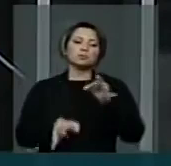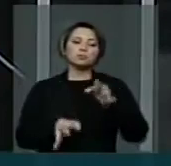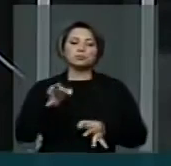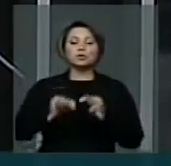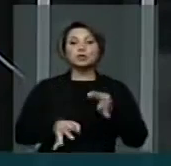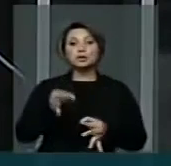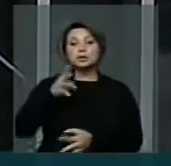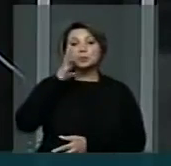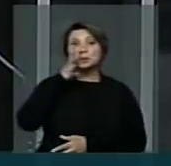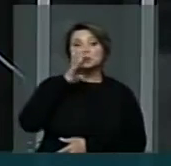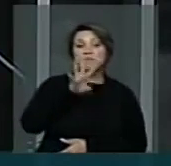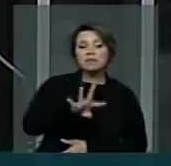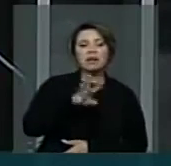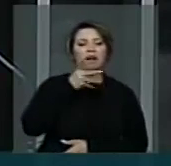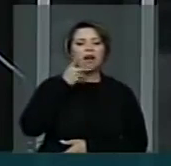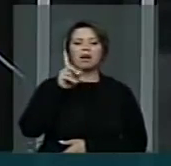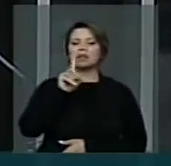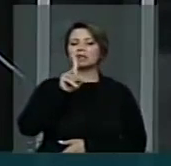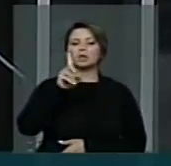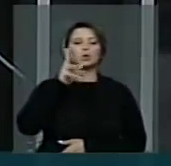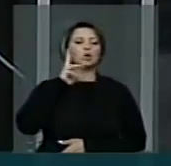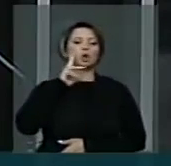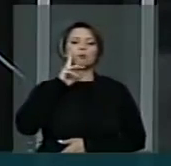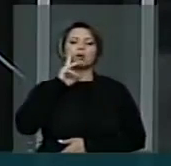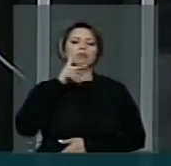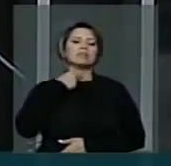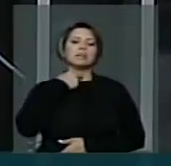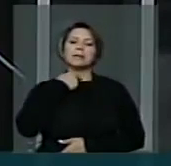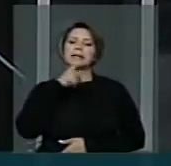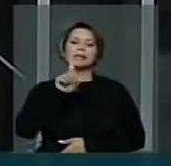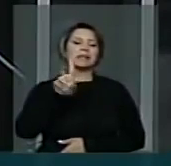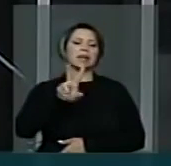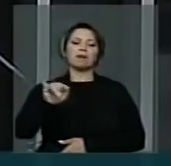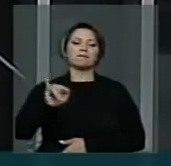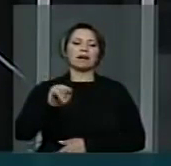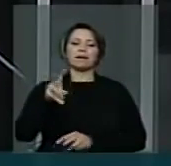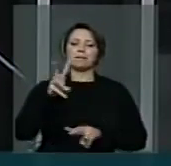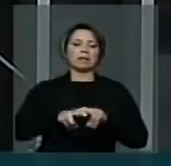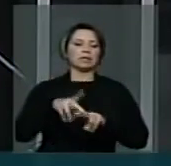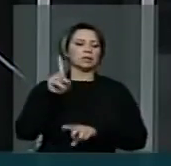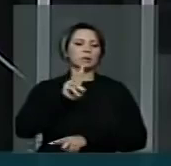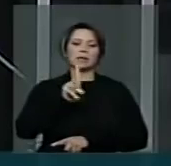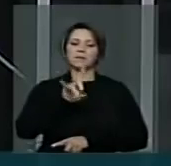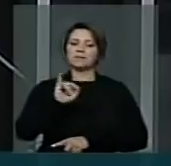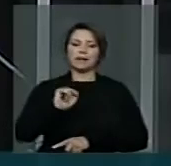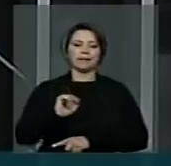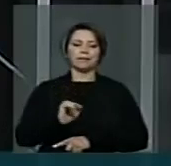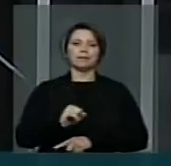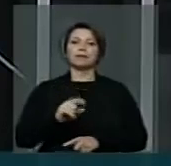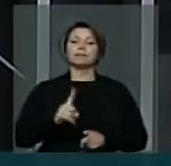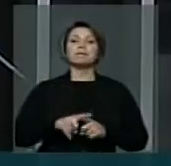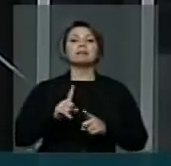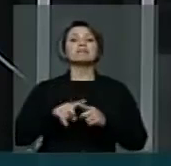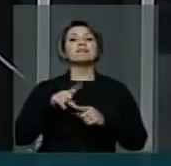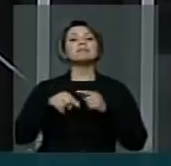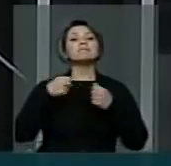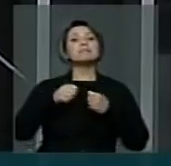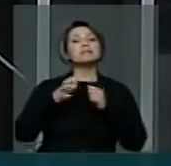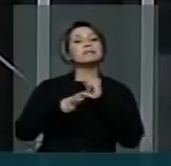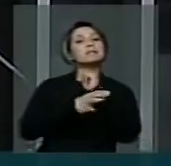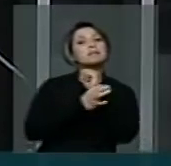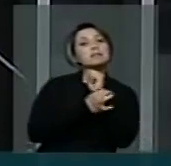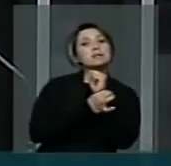inimputabilidade, isto é, criminalmente absolvidos, mas impostas medidas de